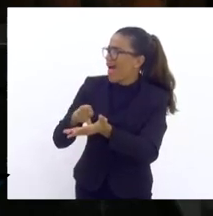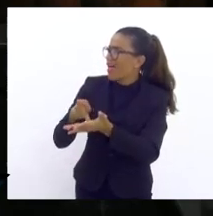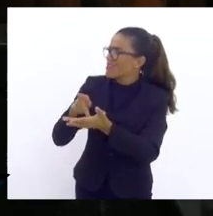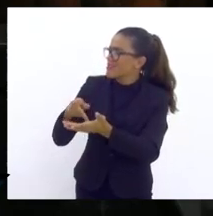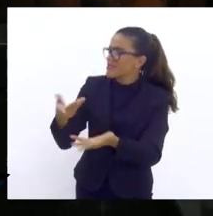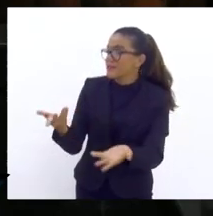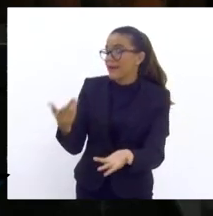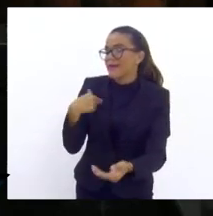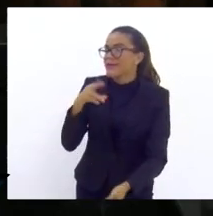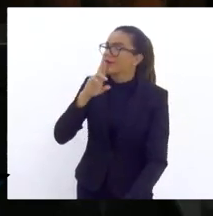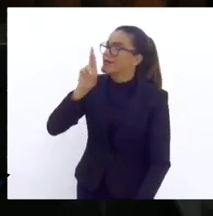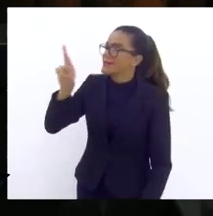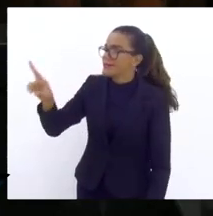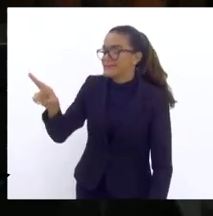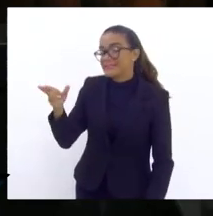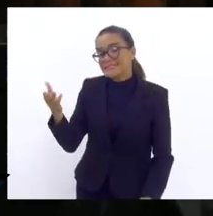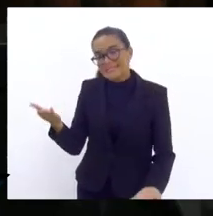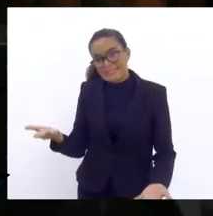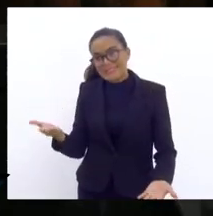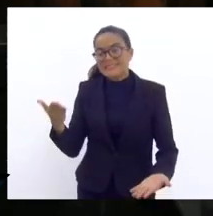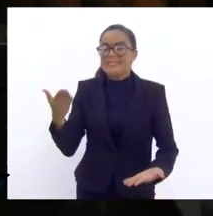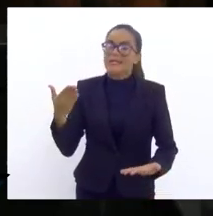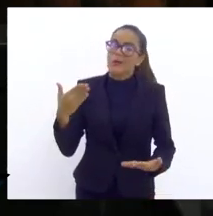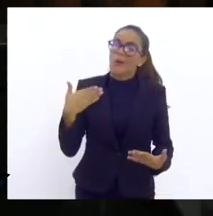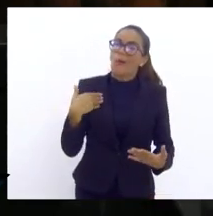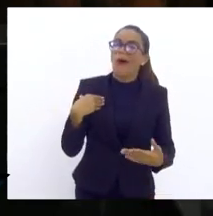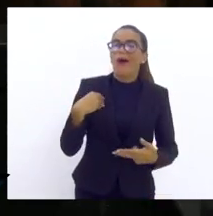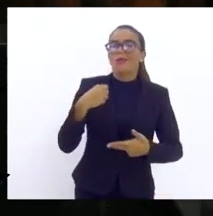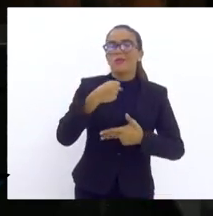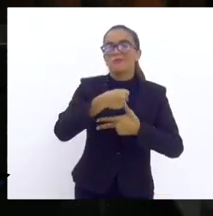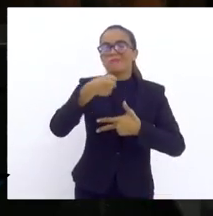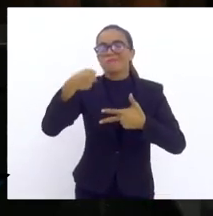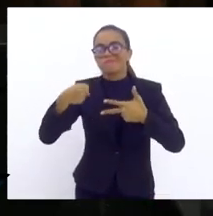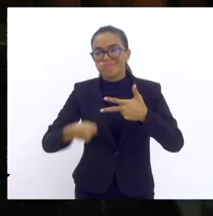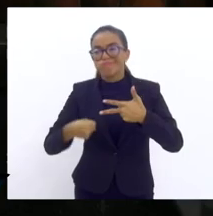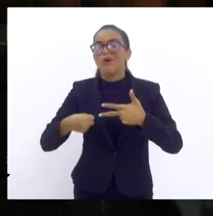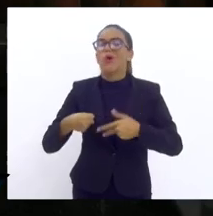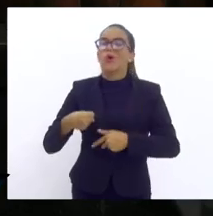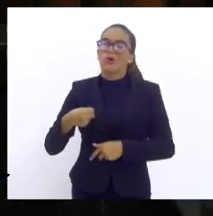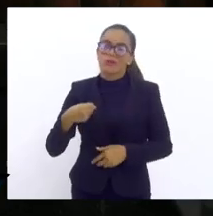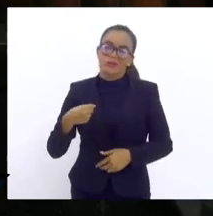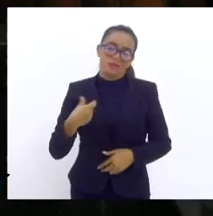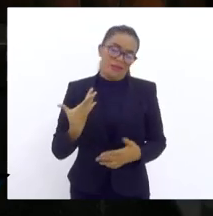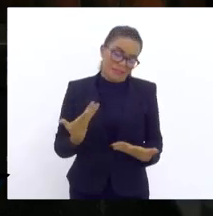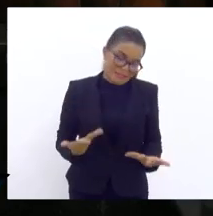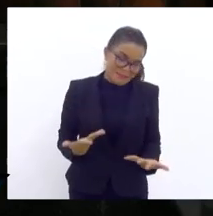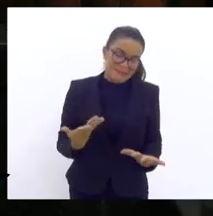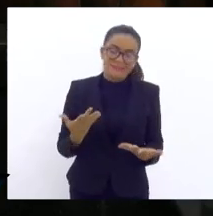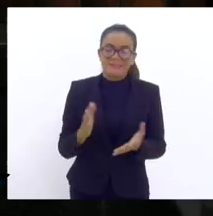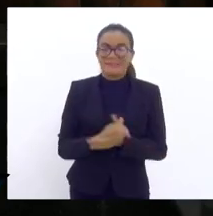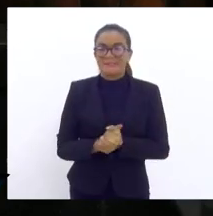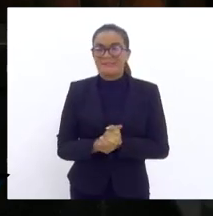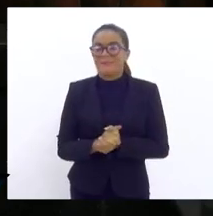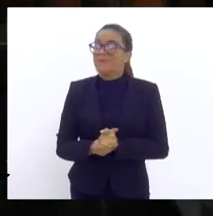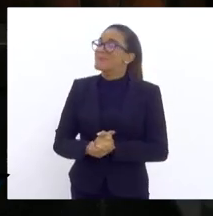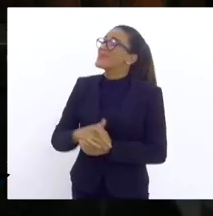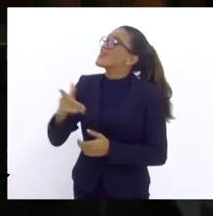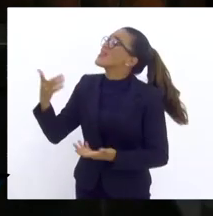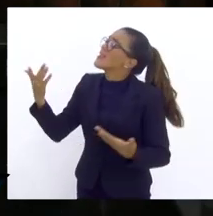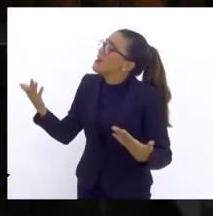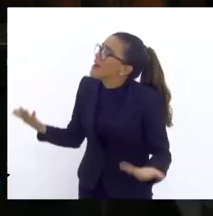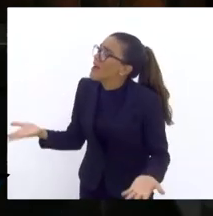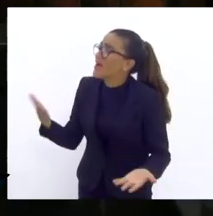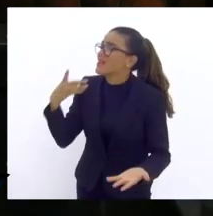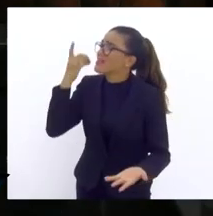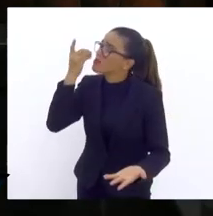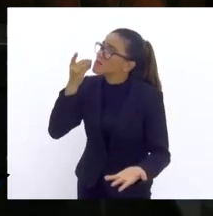respondendo, quando o poder executivo regulamentar a lei? Aí vem a segunda pergunta, quando é que o